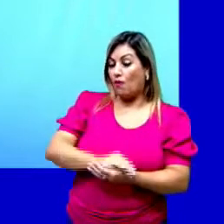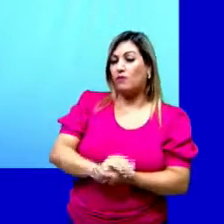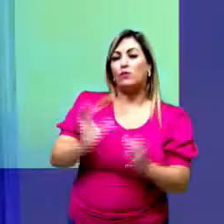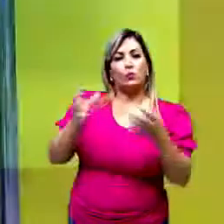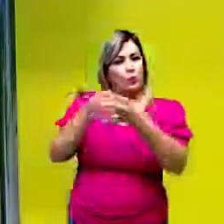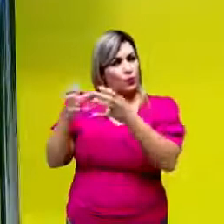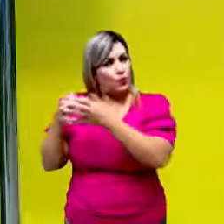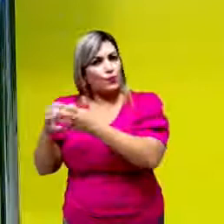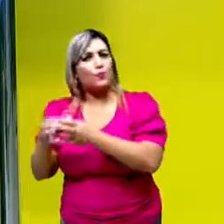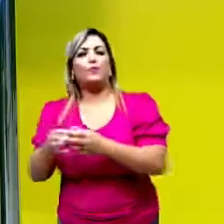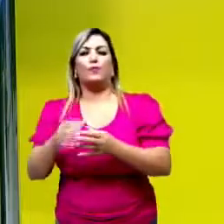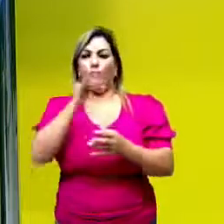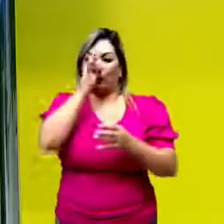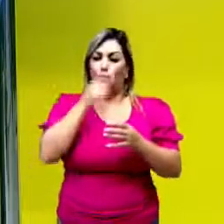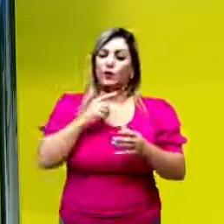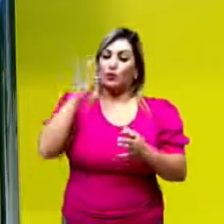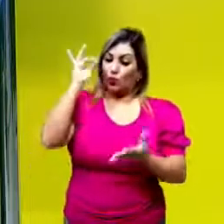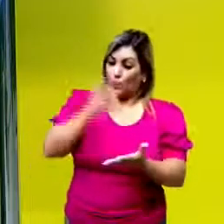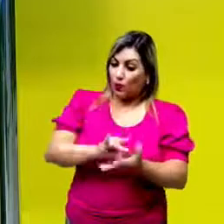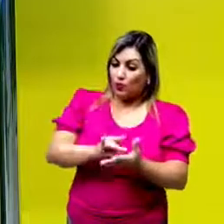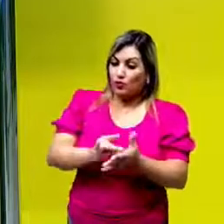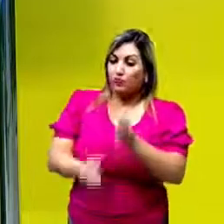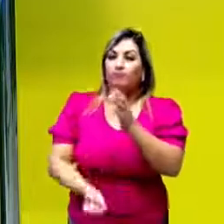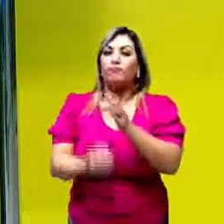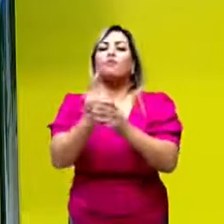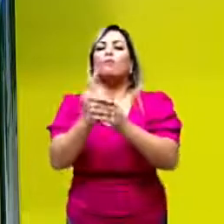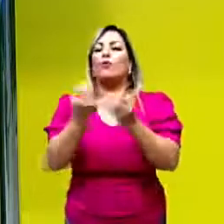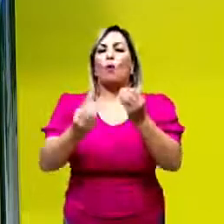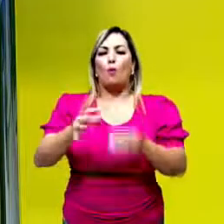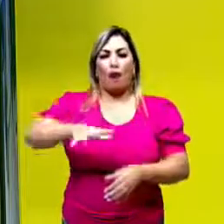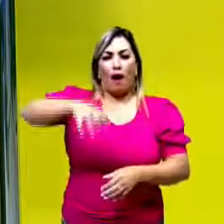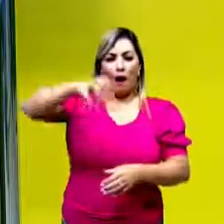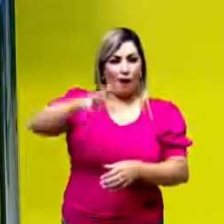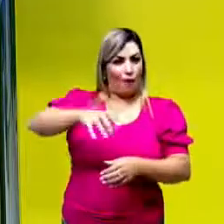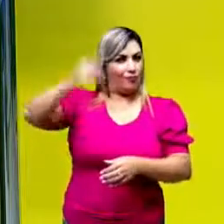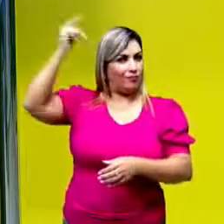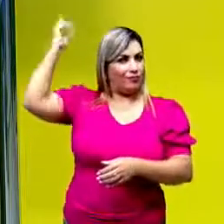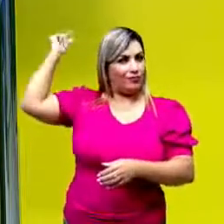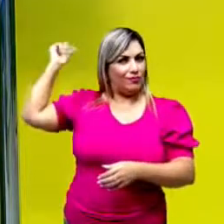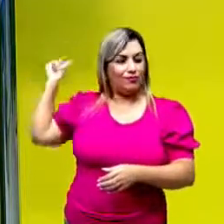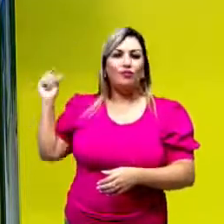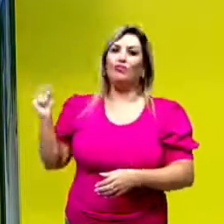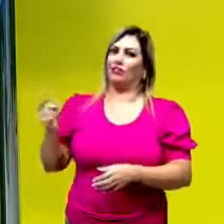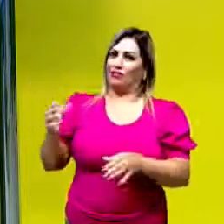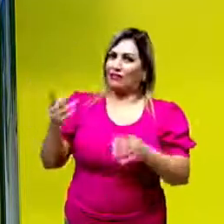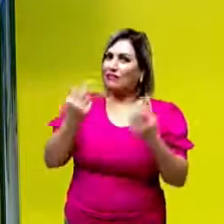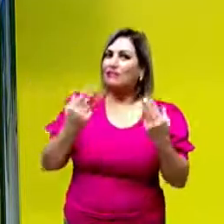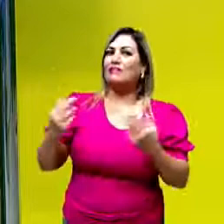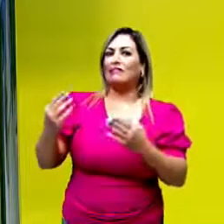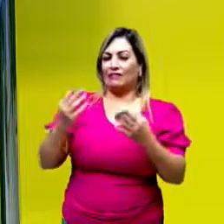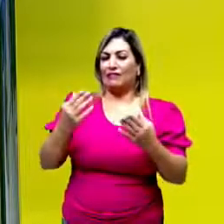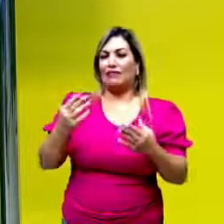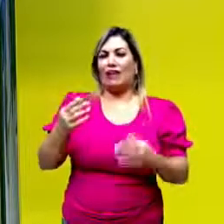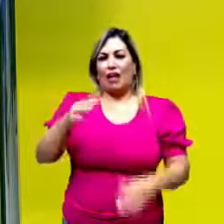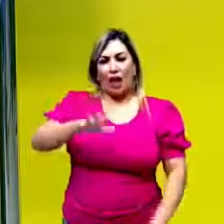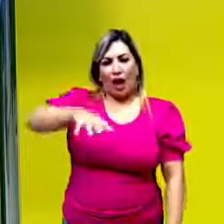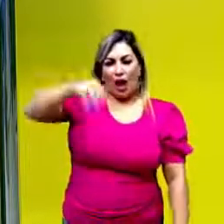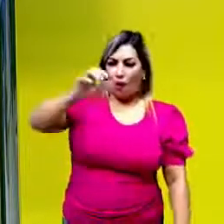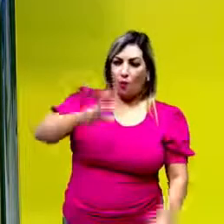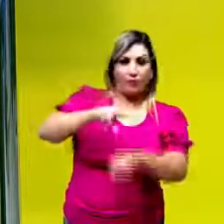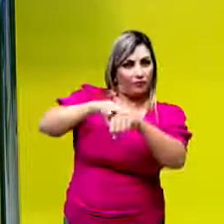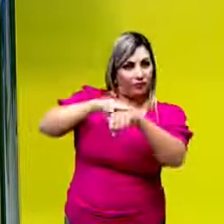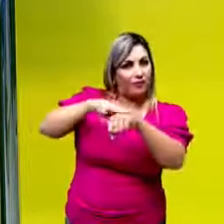vegetais se originaram a partir de uma alga ancestral em comum. Provavelmente, uma alga